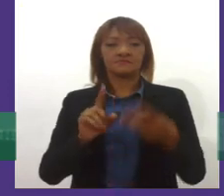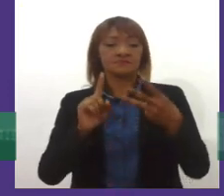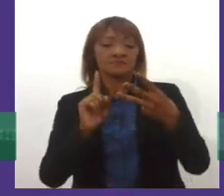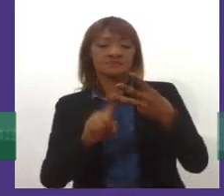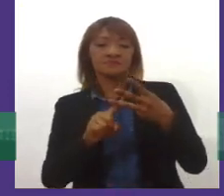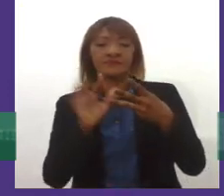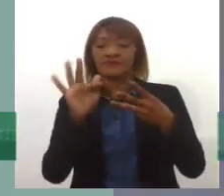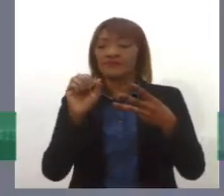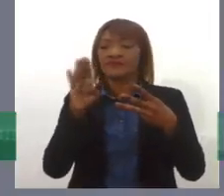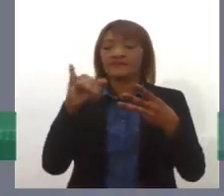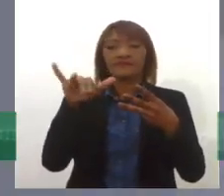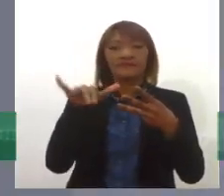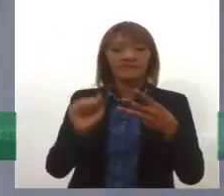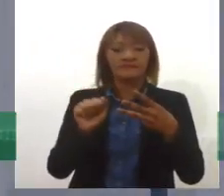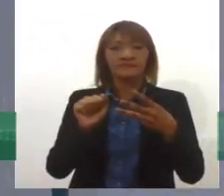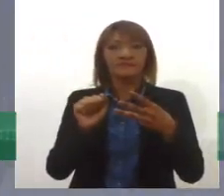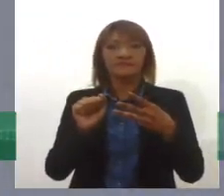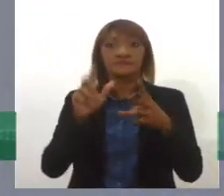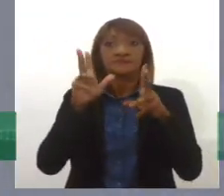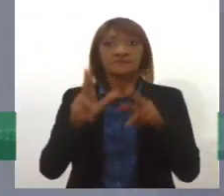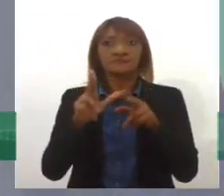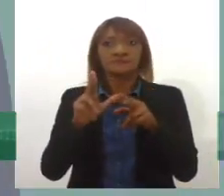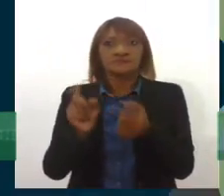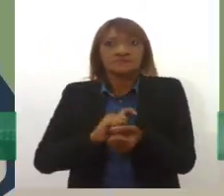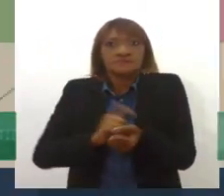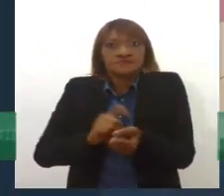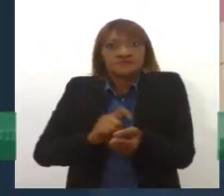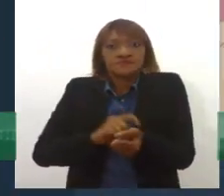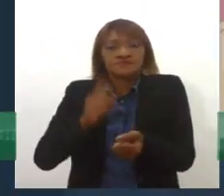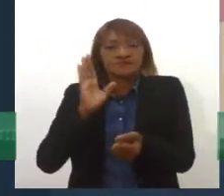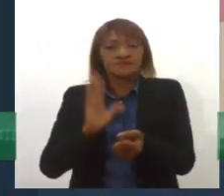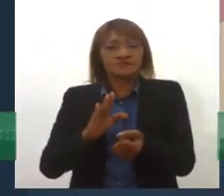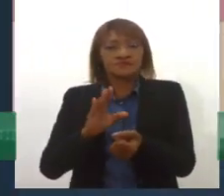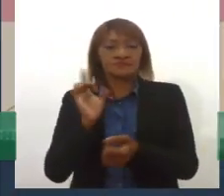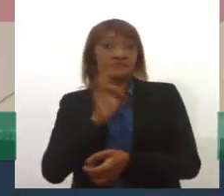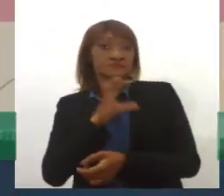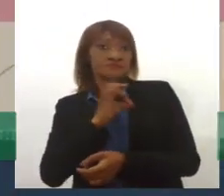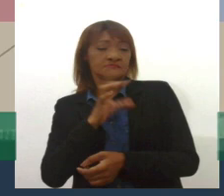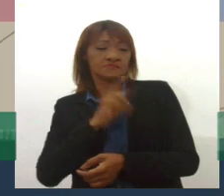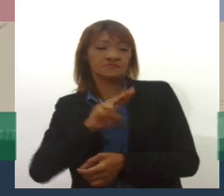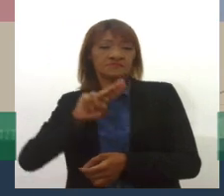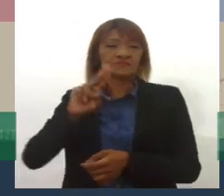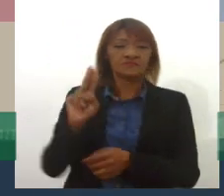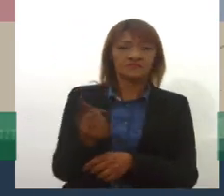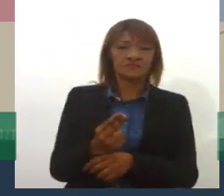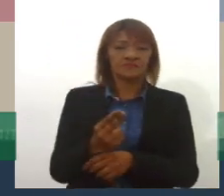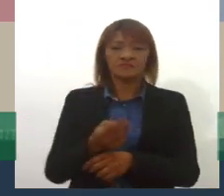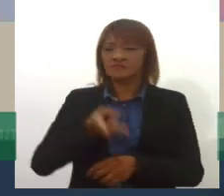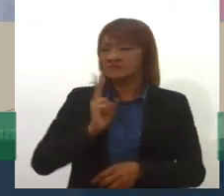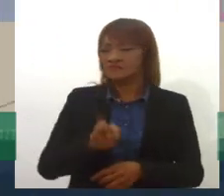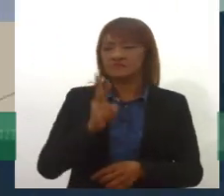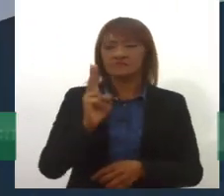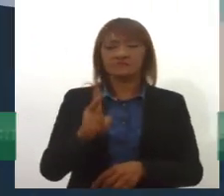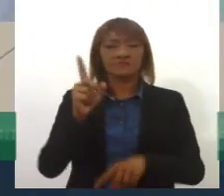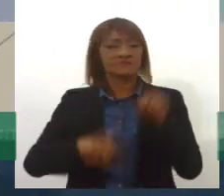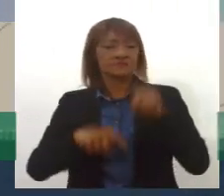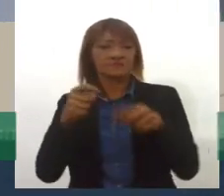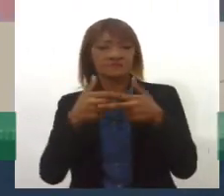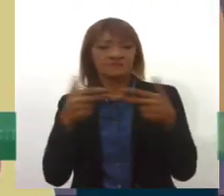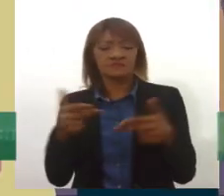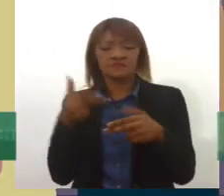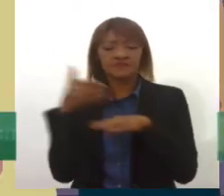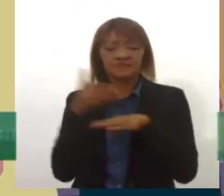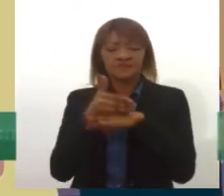tipo de perturbação da ansiedade, caracterizado por medo ou aversão persistente a um objeto ou uma